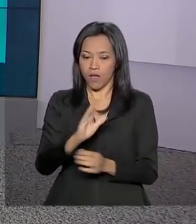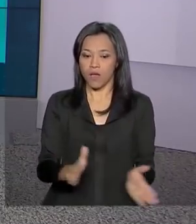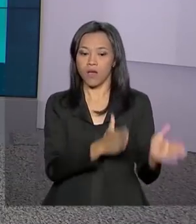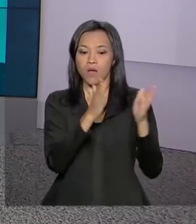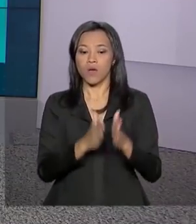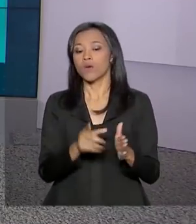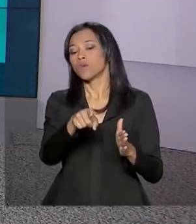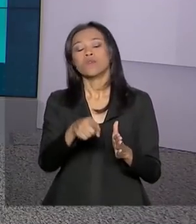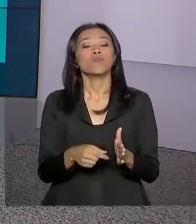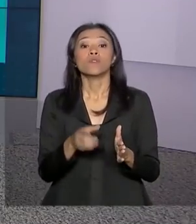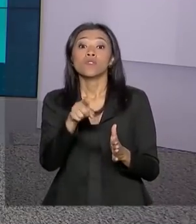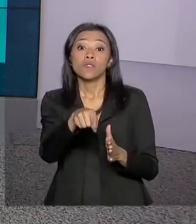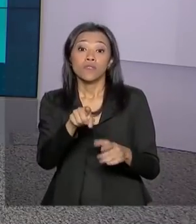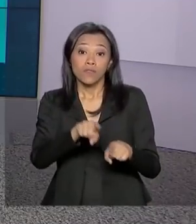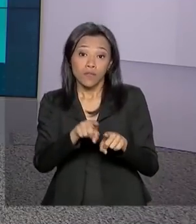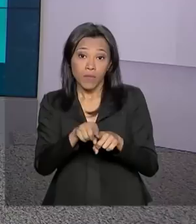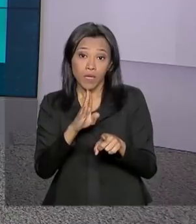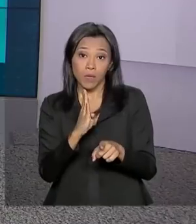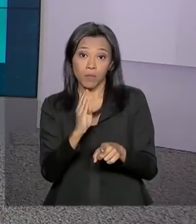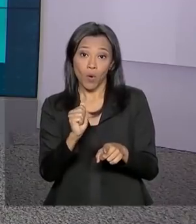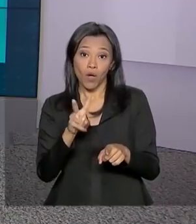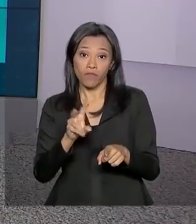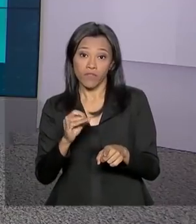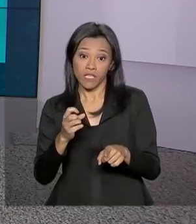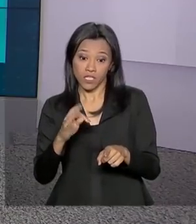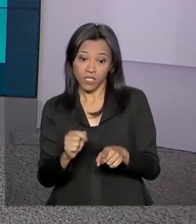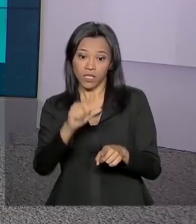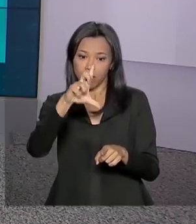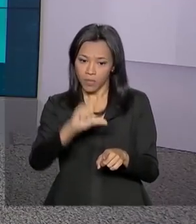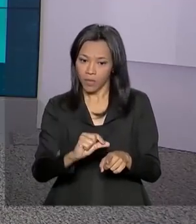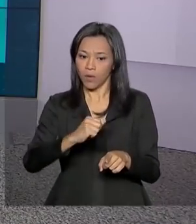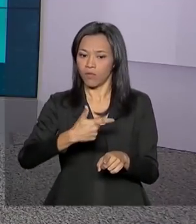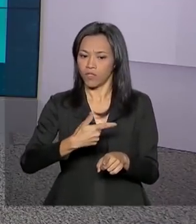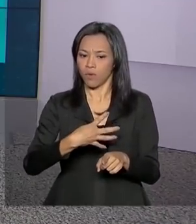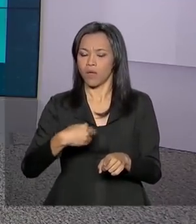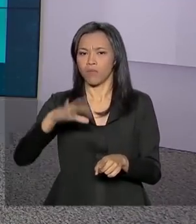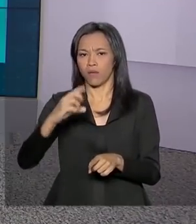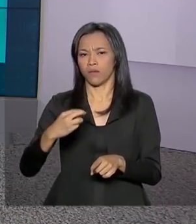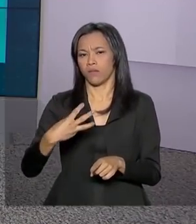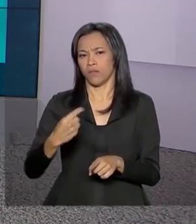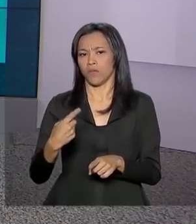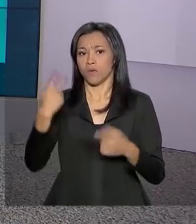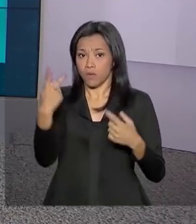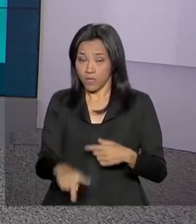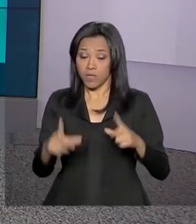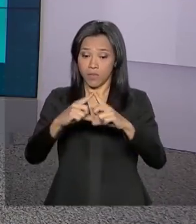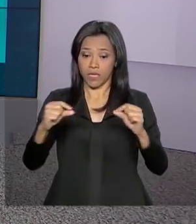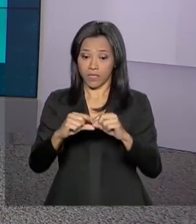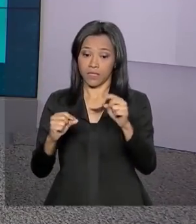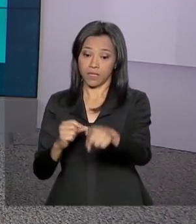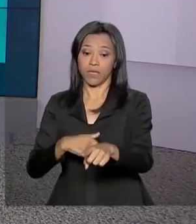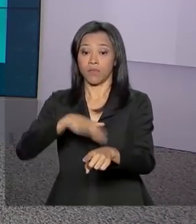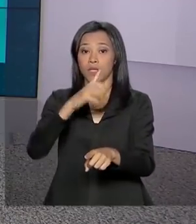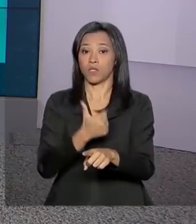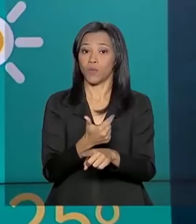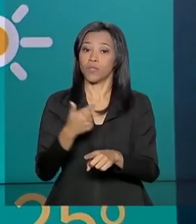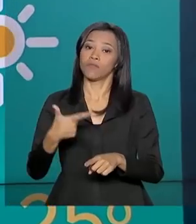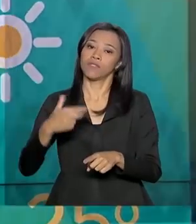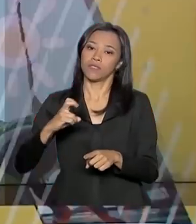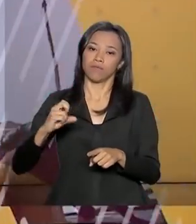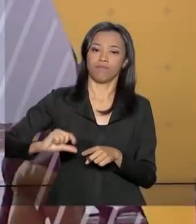Boa Vista, mínima de 24, máxima de 31 graus. E aqui em Brasília, mínima de 12, máxima de 25 graus.